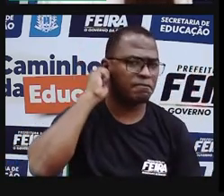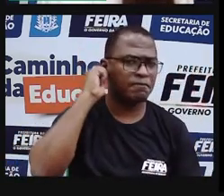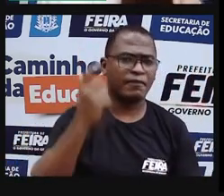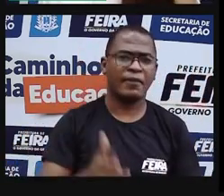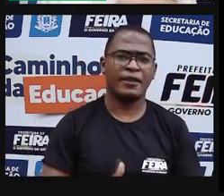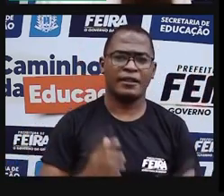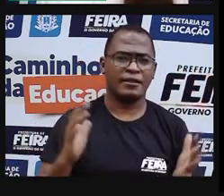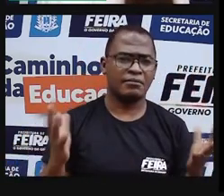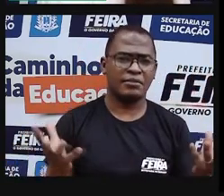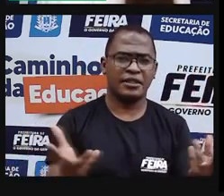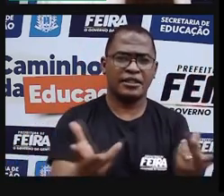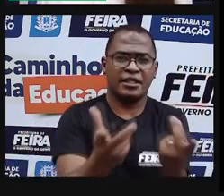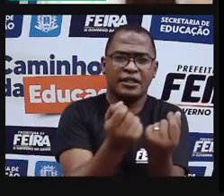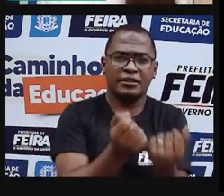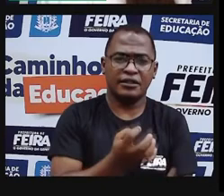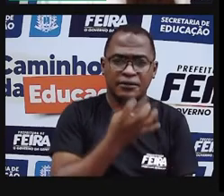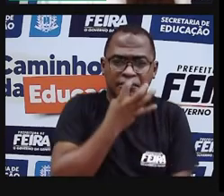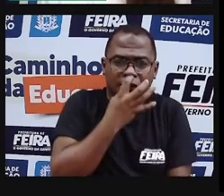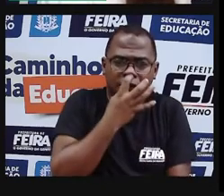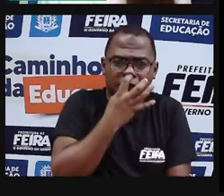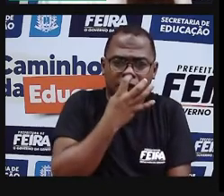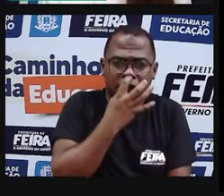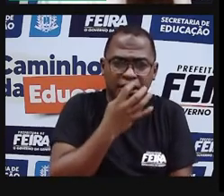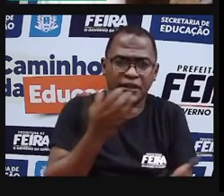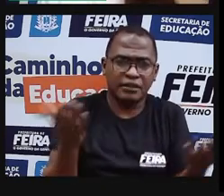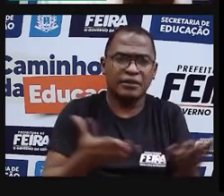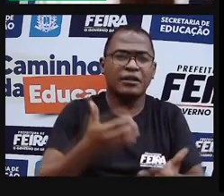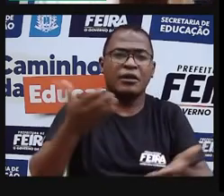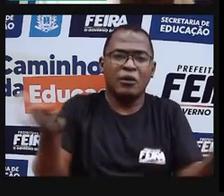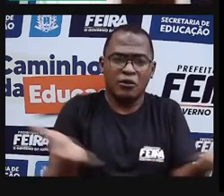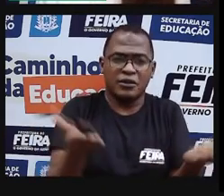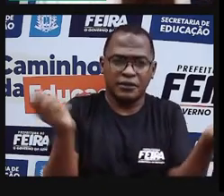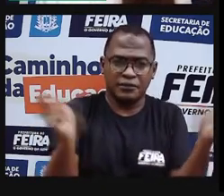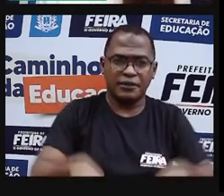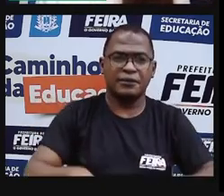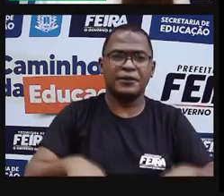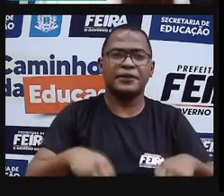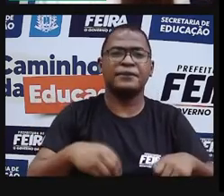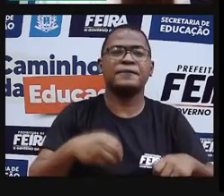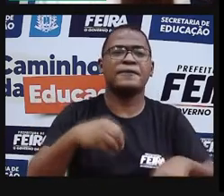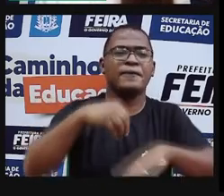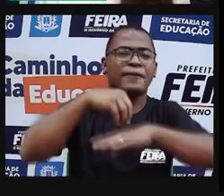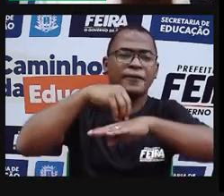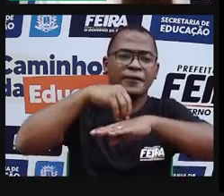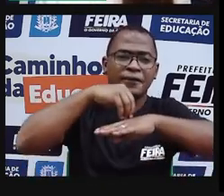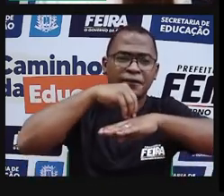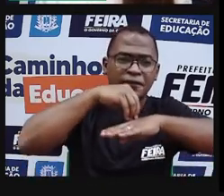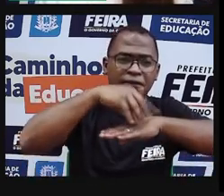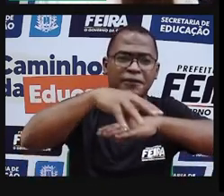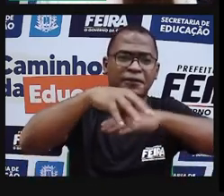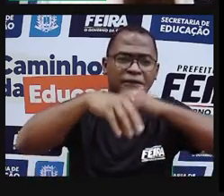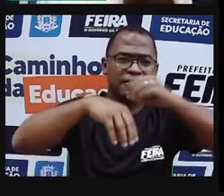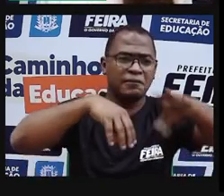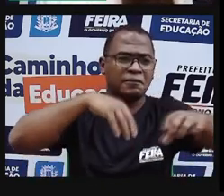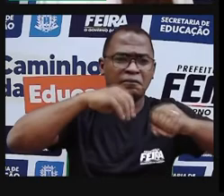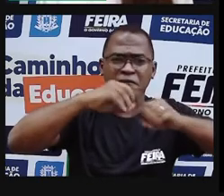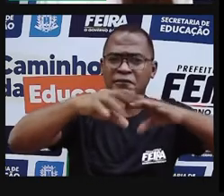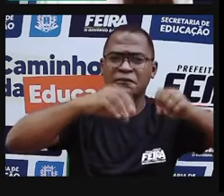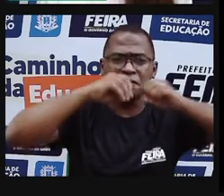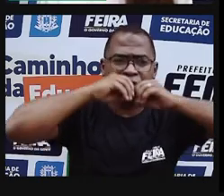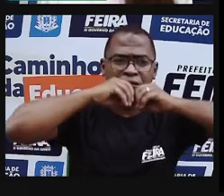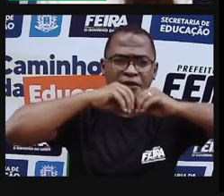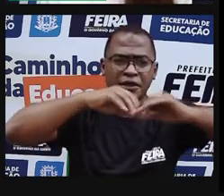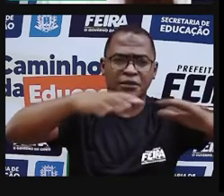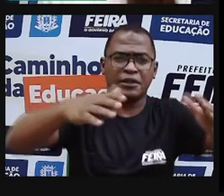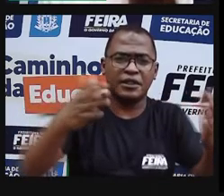talento sem igual. Então, vamos propagar o talento dos nossos nordestinos. Vamos falar sobre